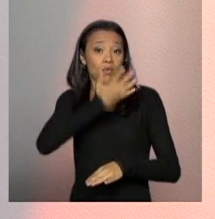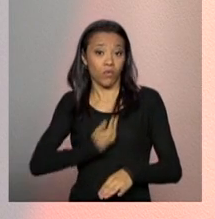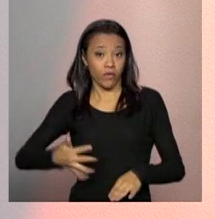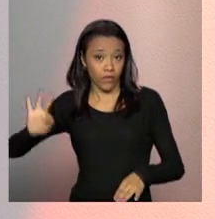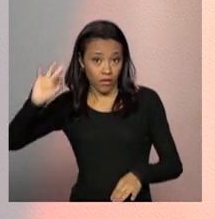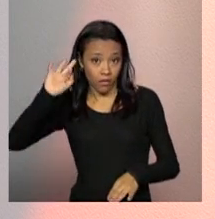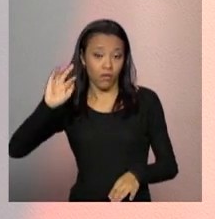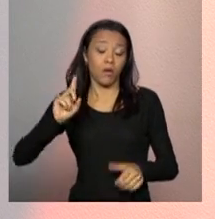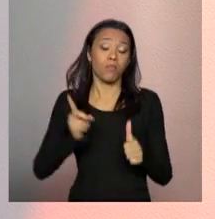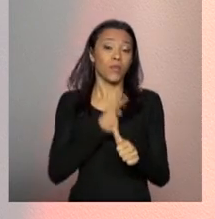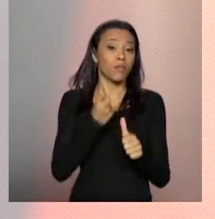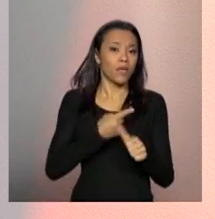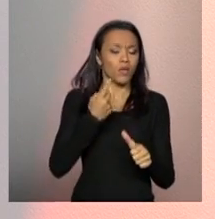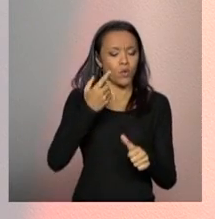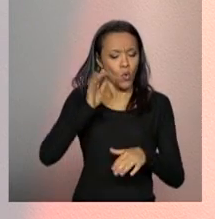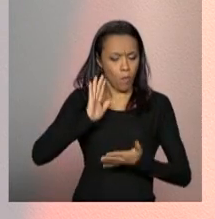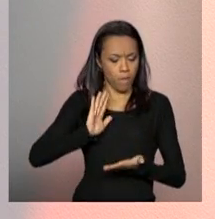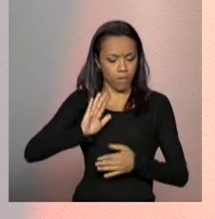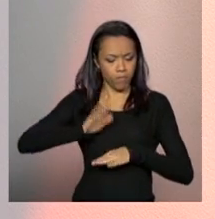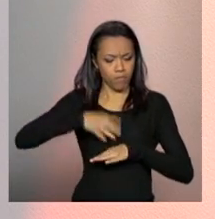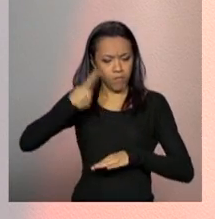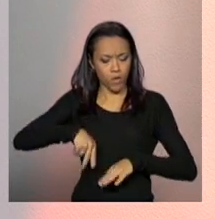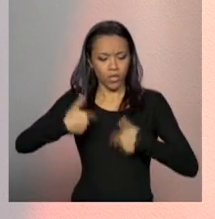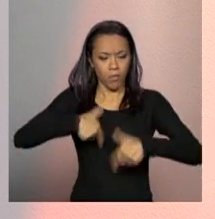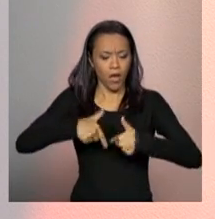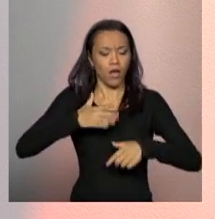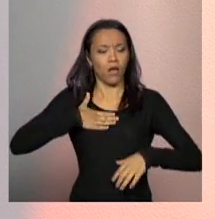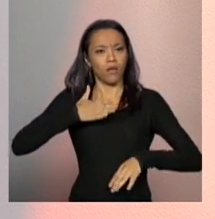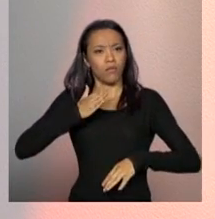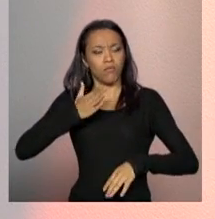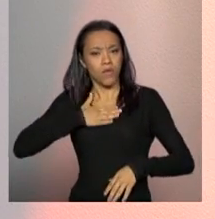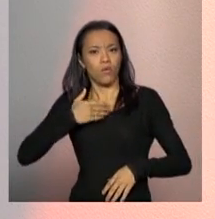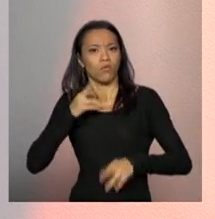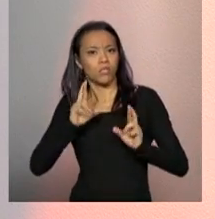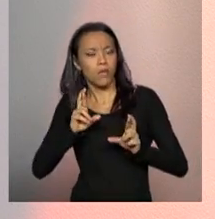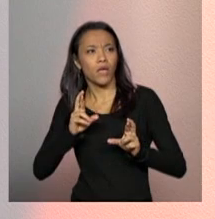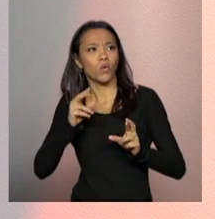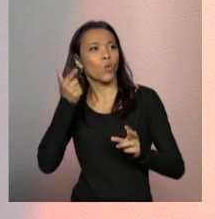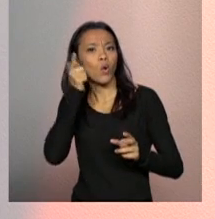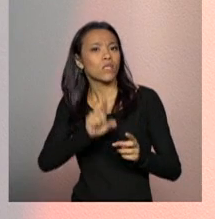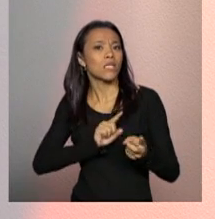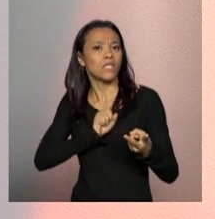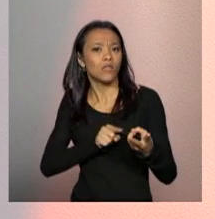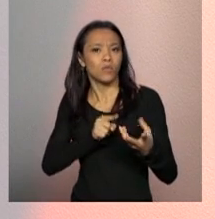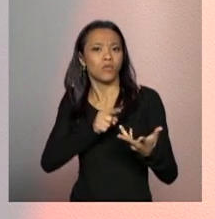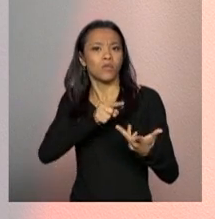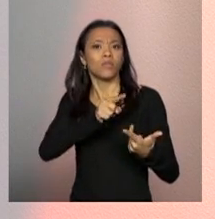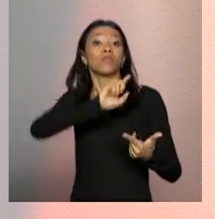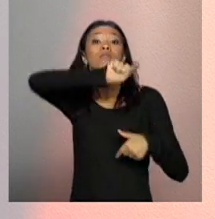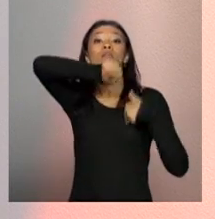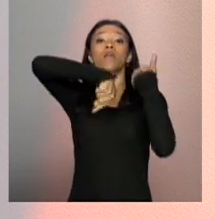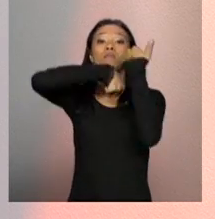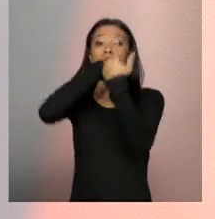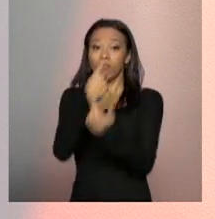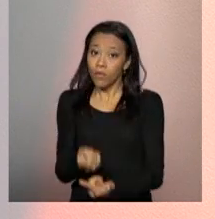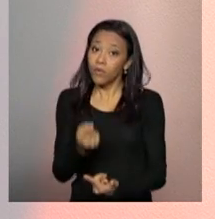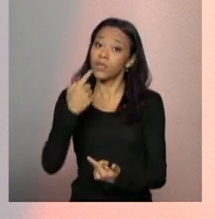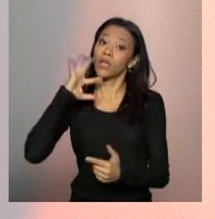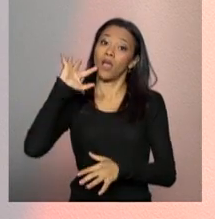aquilo que é de seu compromisso, primeiro, avaliar aquilo que é de seus desafios a serem superados e depois para a União. E agora,